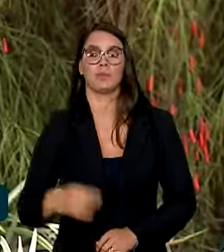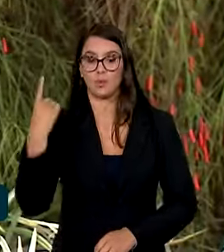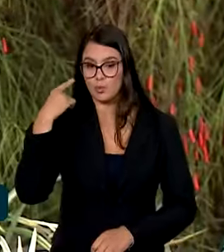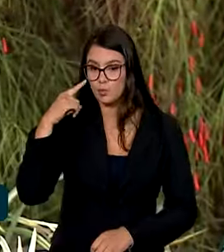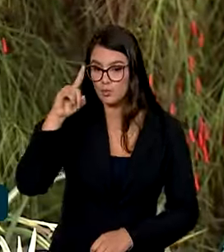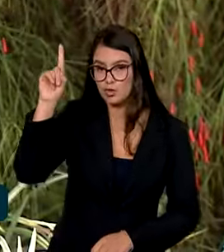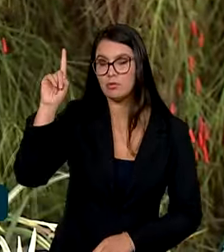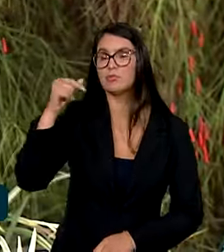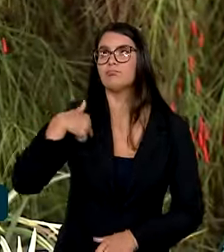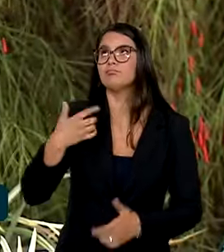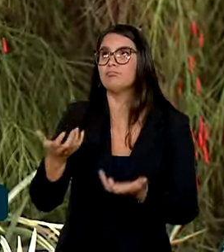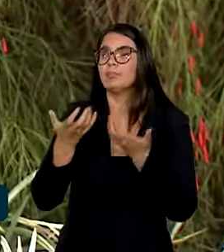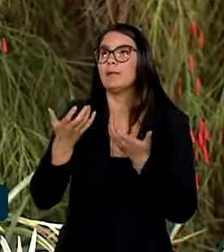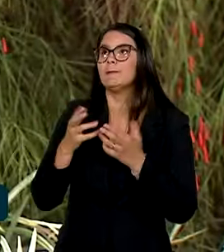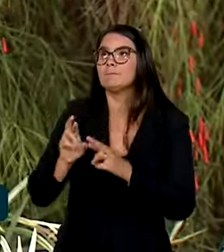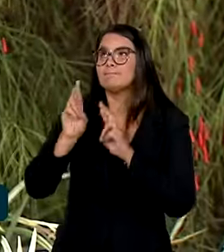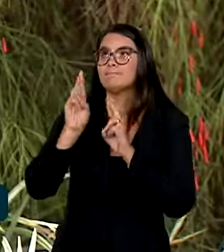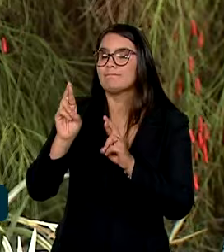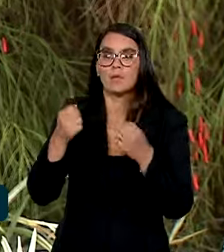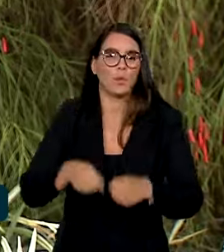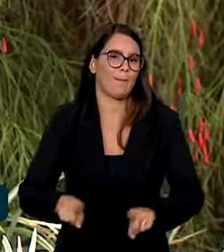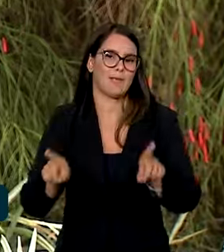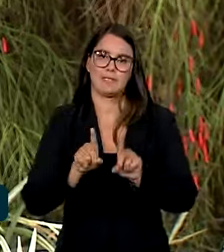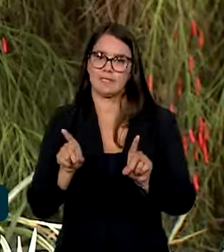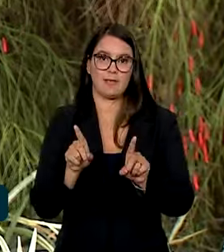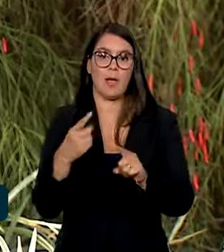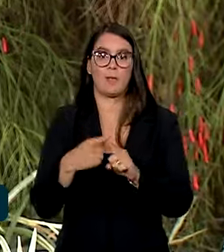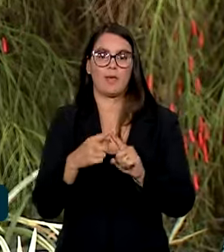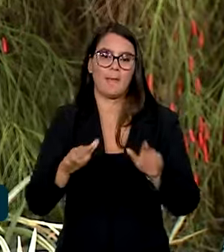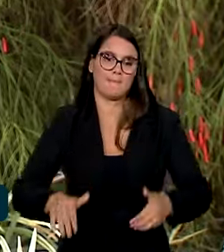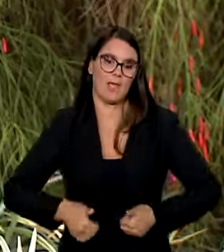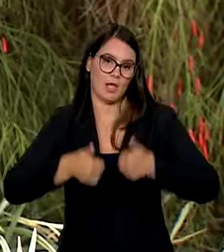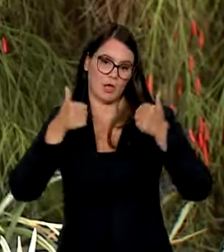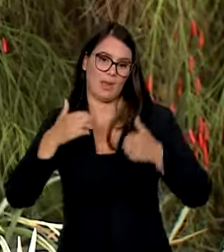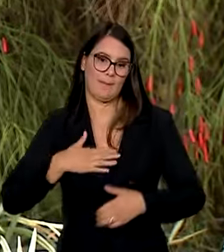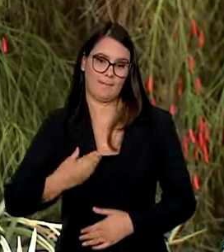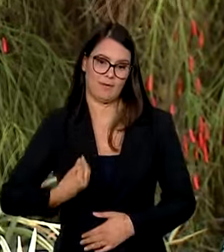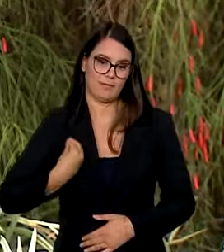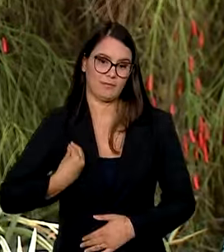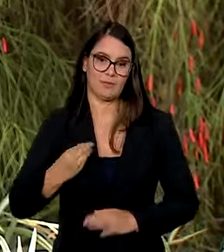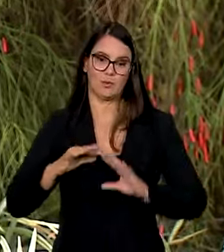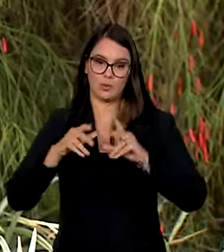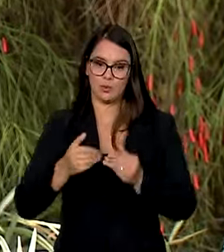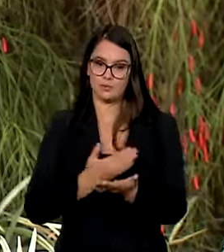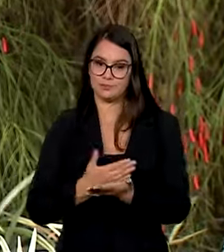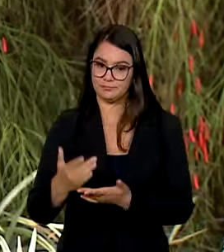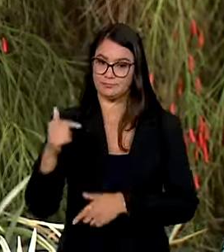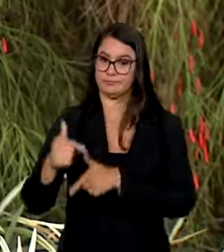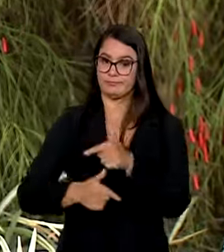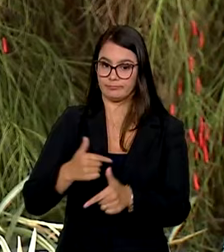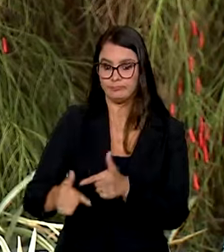precisar mais, né? Porque eu quero melhoria, né? Quero que todos comecem a trabalhar, né?